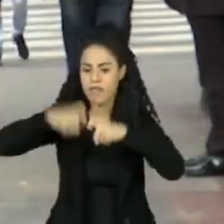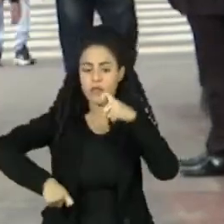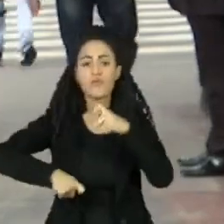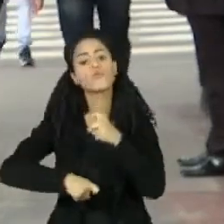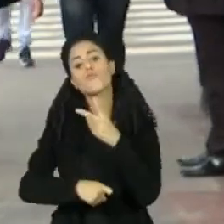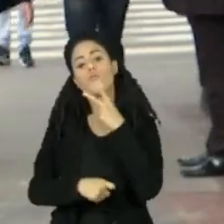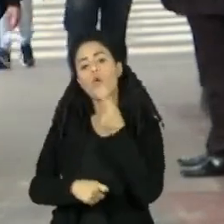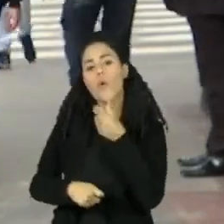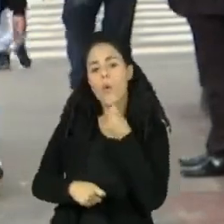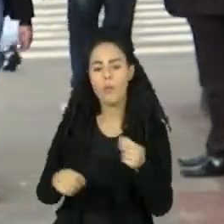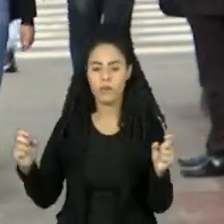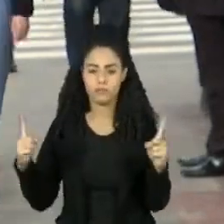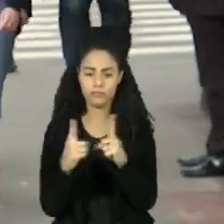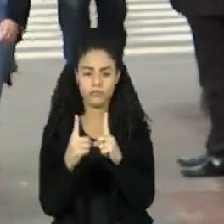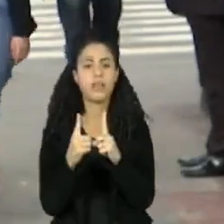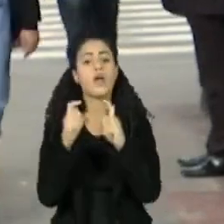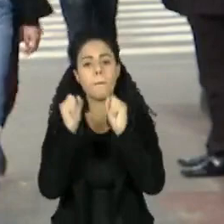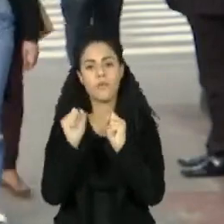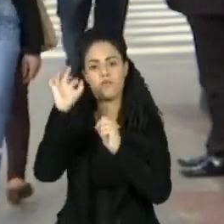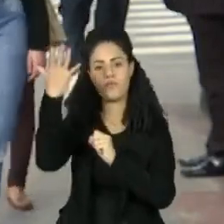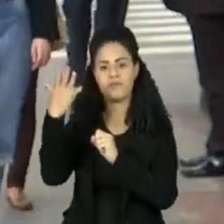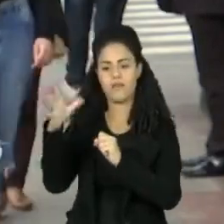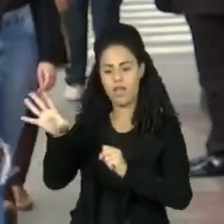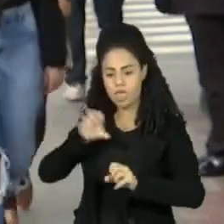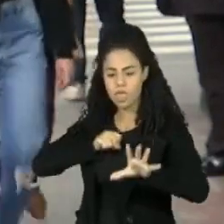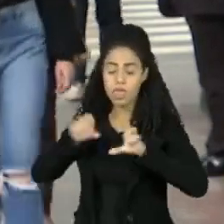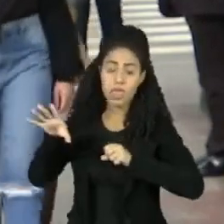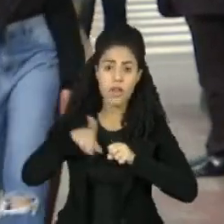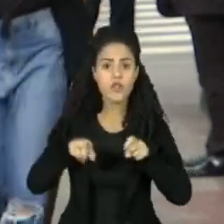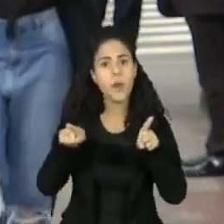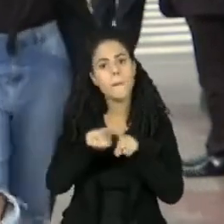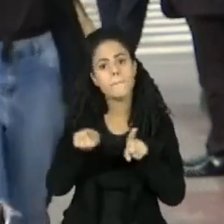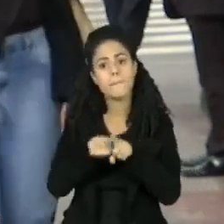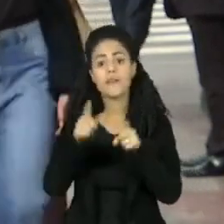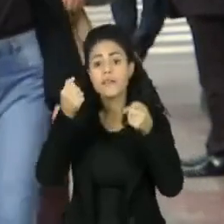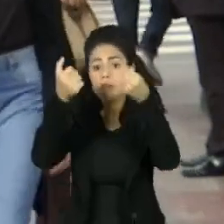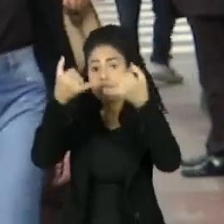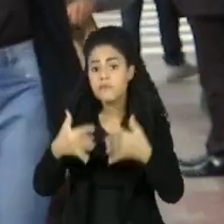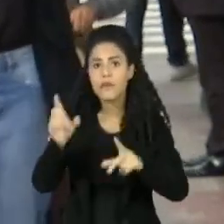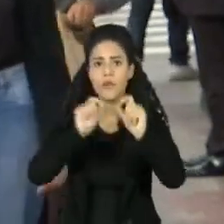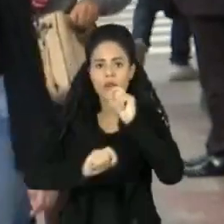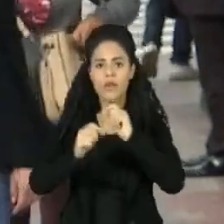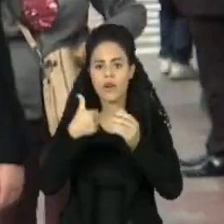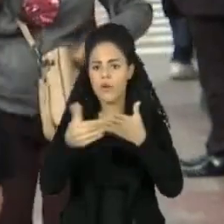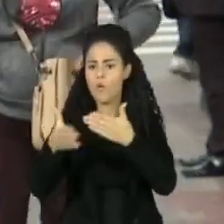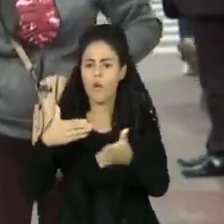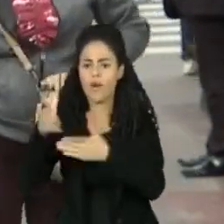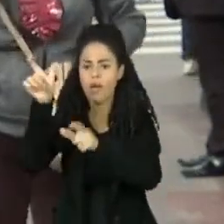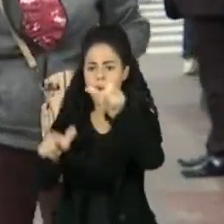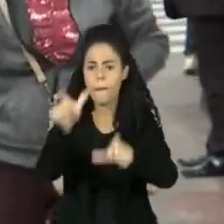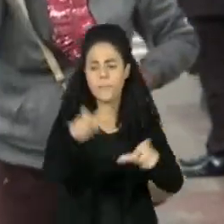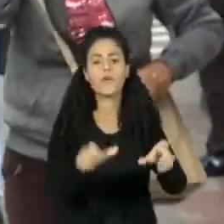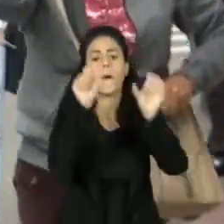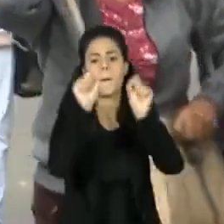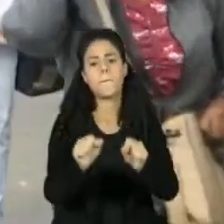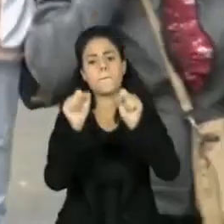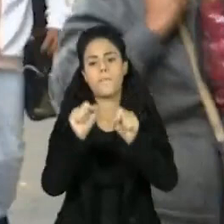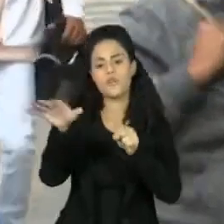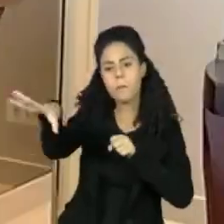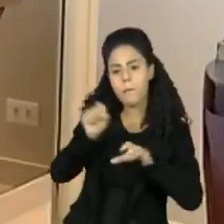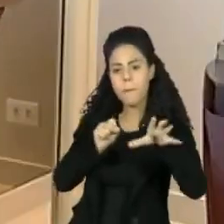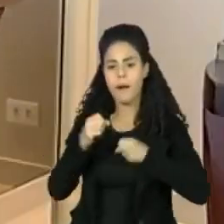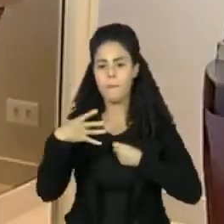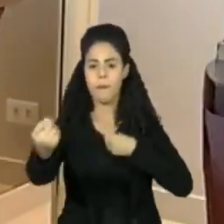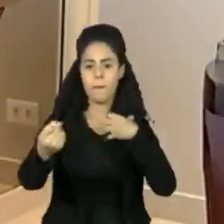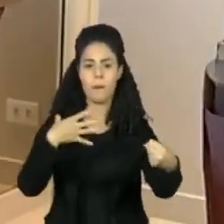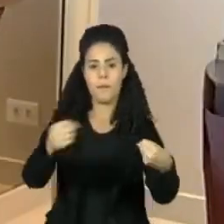alertam. É importante não estigmatizar essa doença e deixar claro que qualquer pessoa está suscetível a se contaminar.